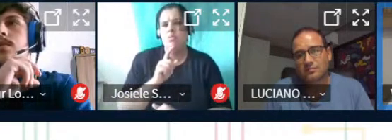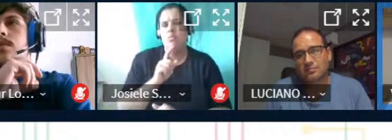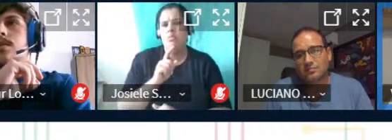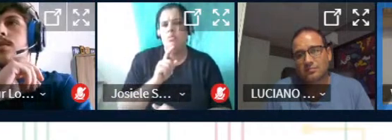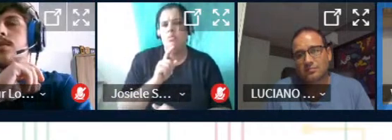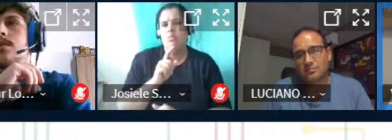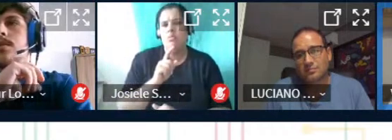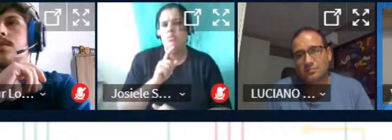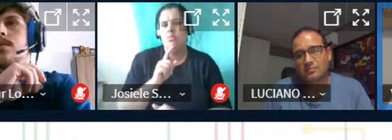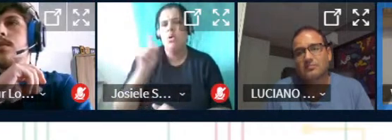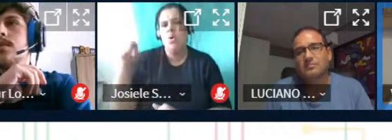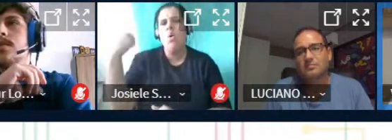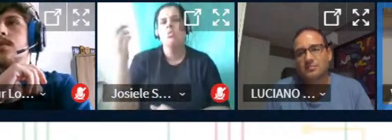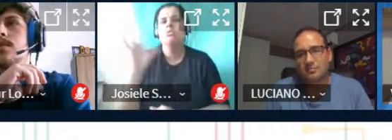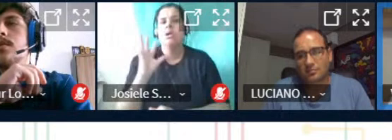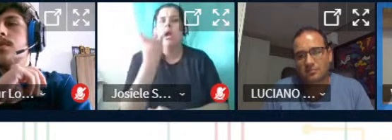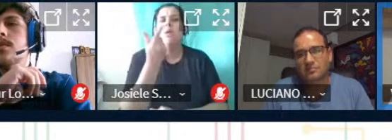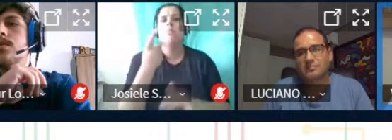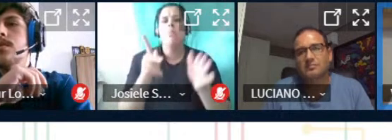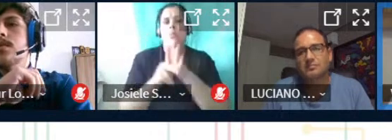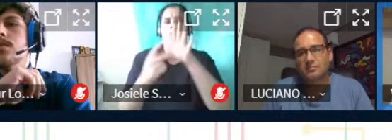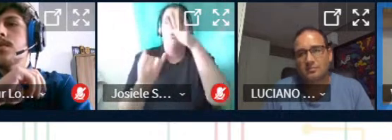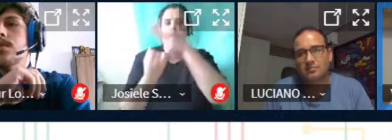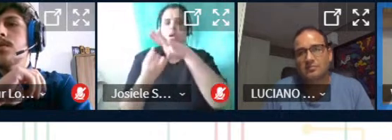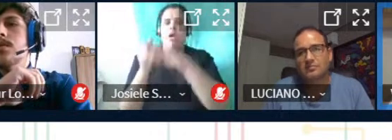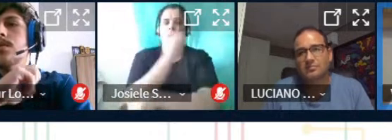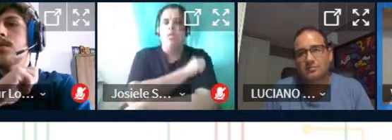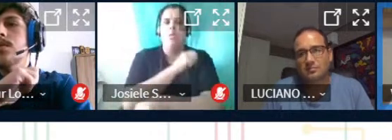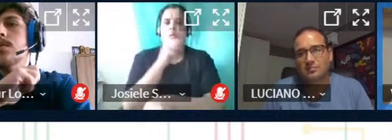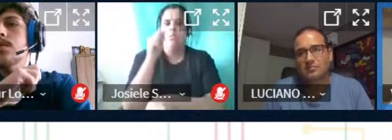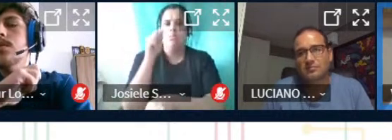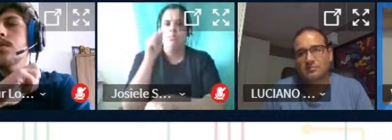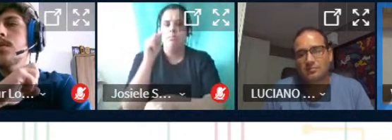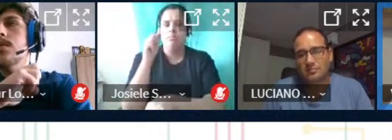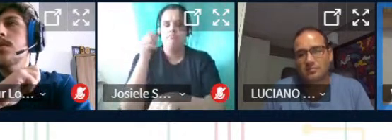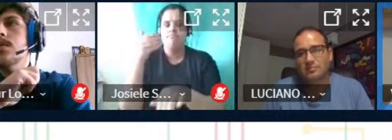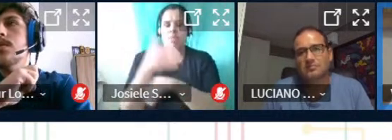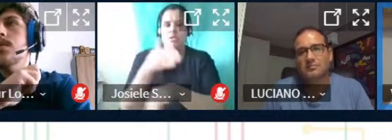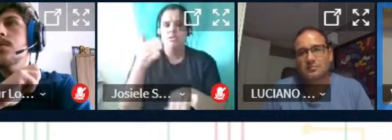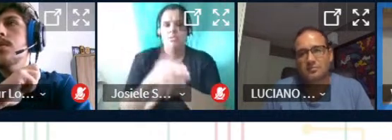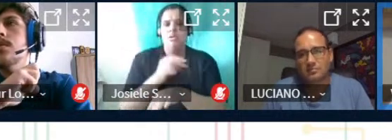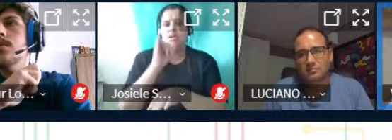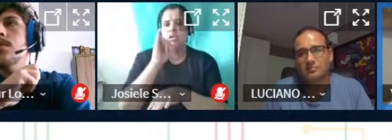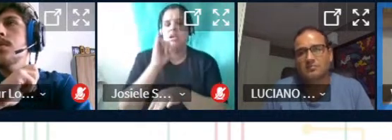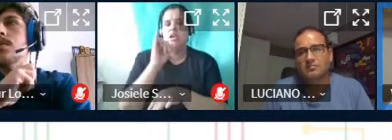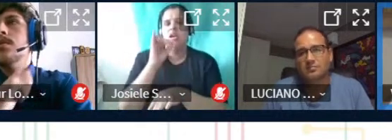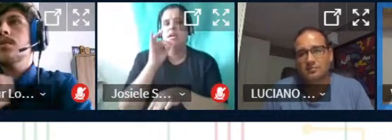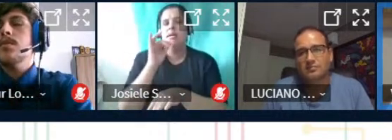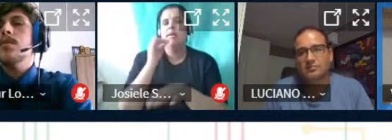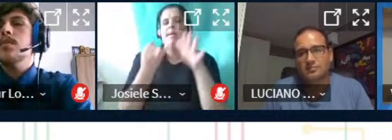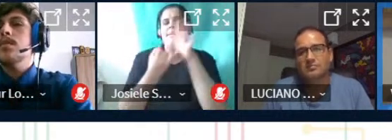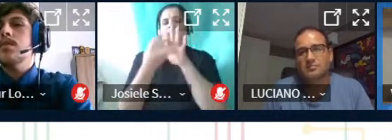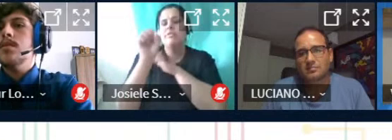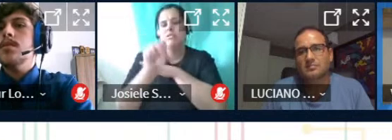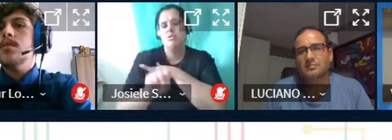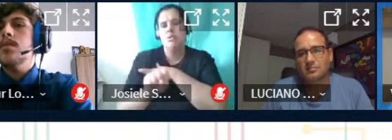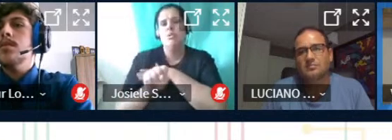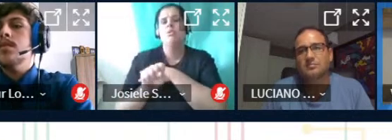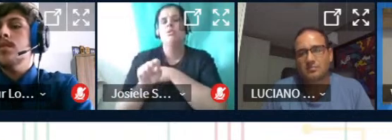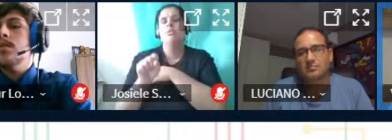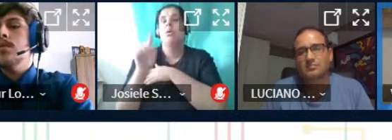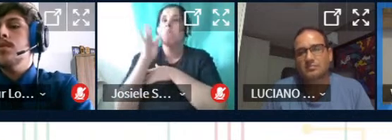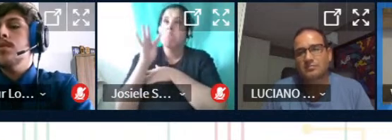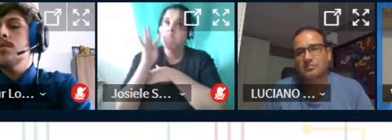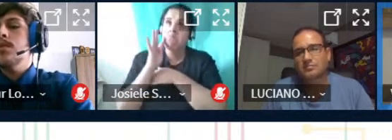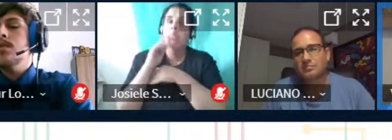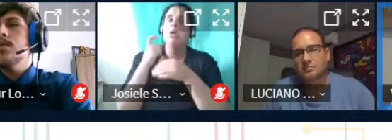mas a gente teve de outros campi então alunos participando também do IFE teve bastante gente então isso foi uma coisa legal né a gente